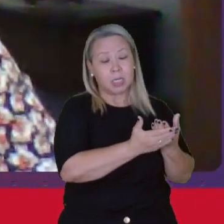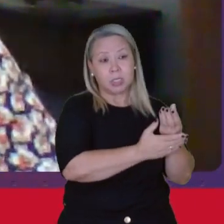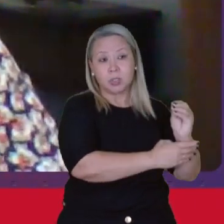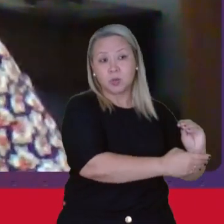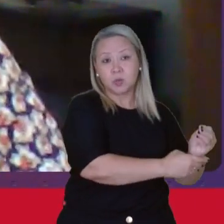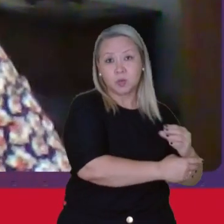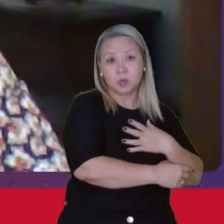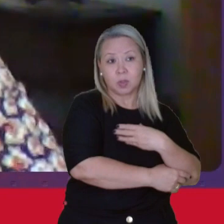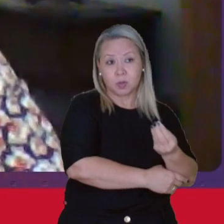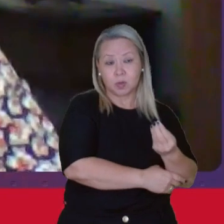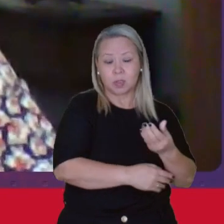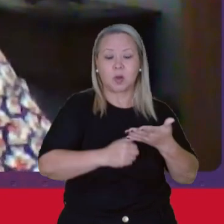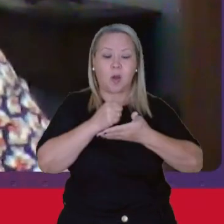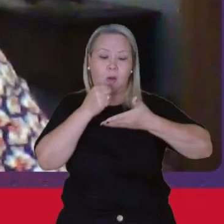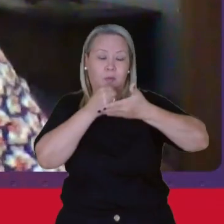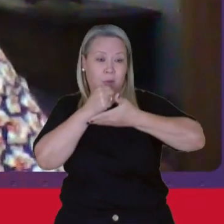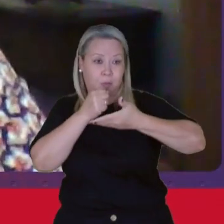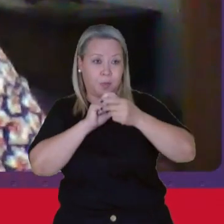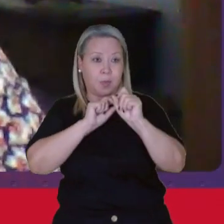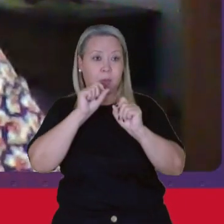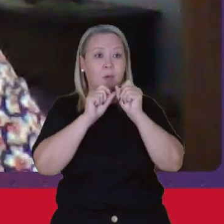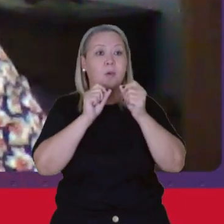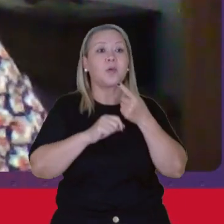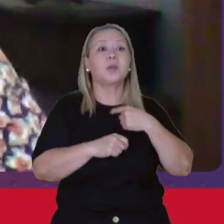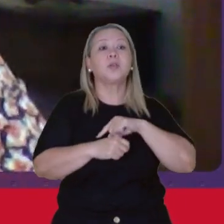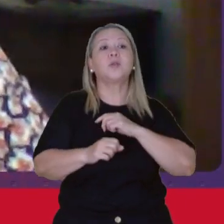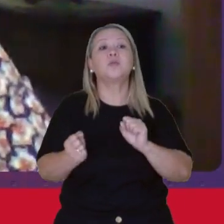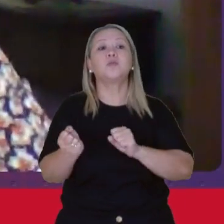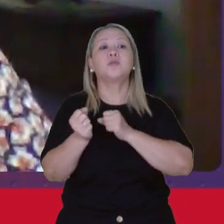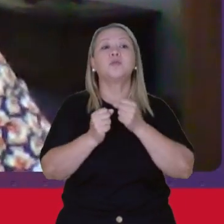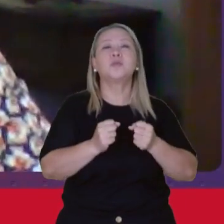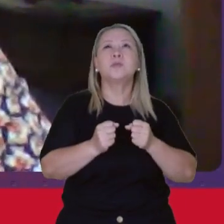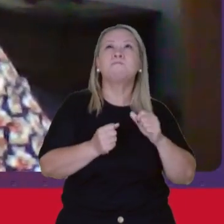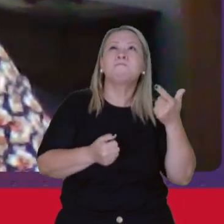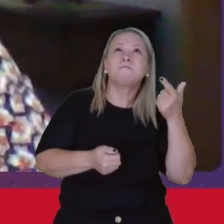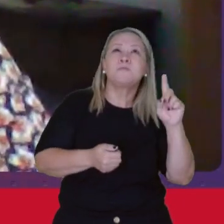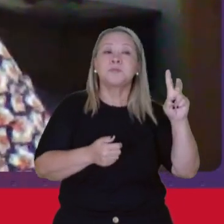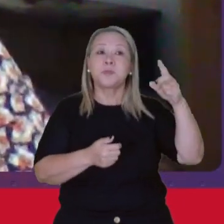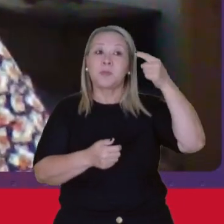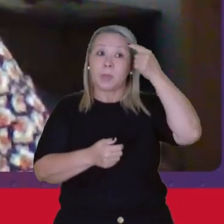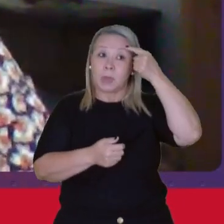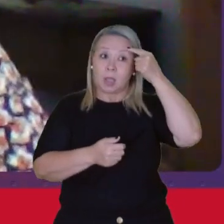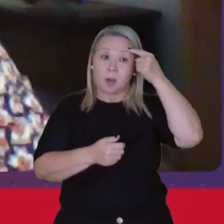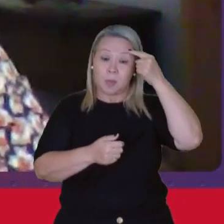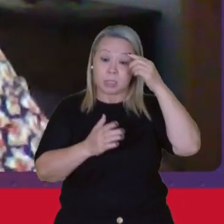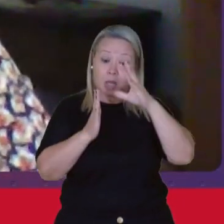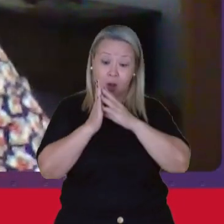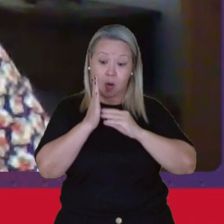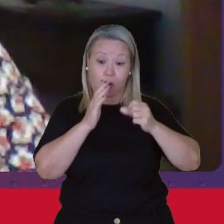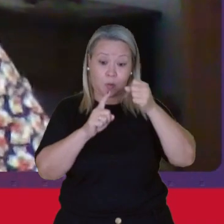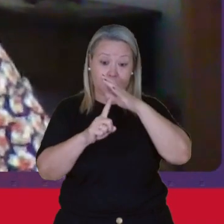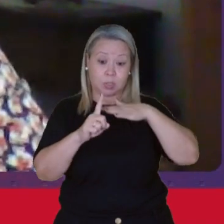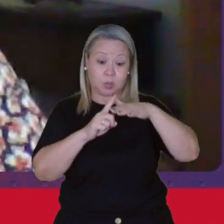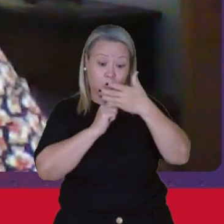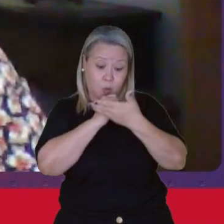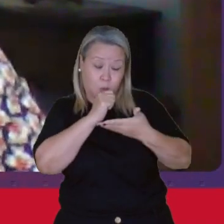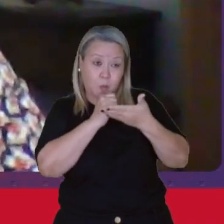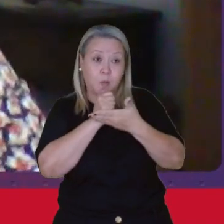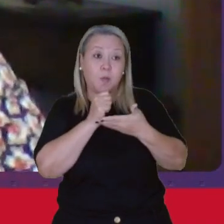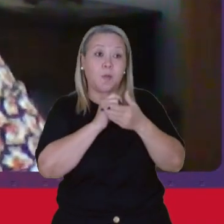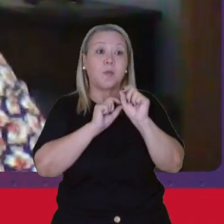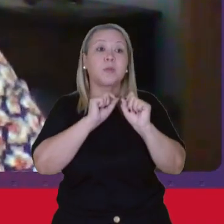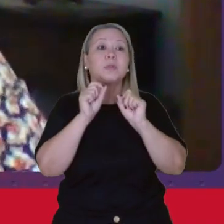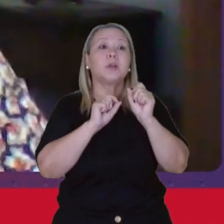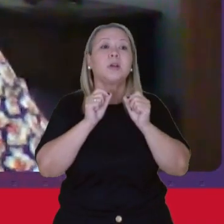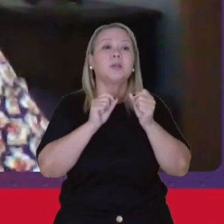É fundamental Que a gente Possa repensar O modelo De sociedade Baseado No